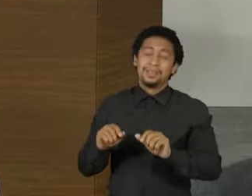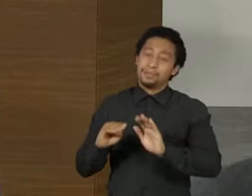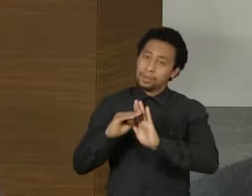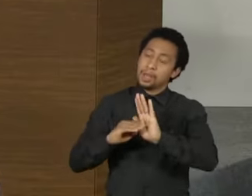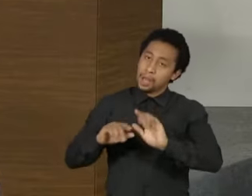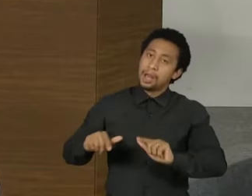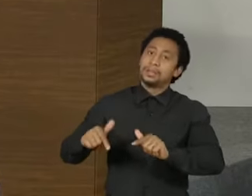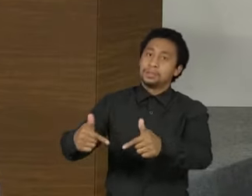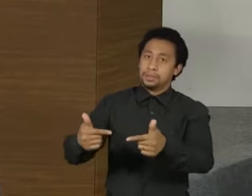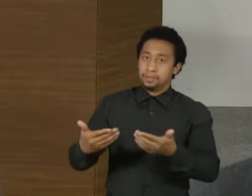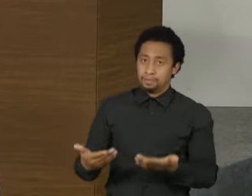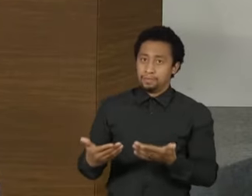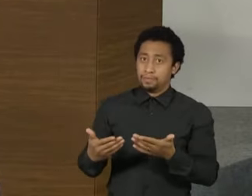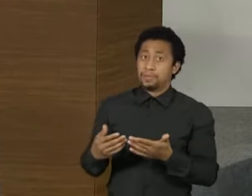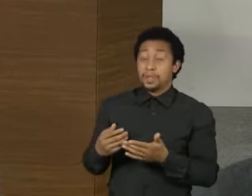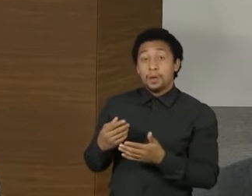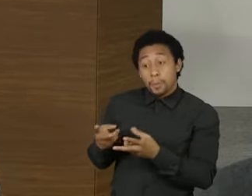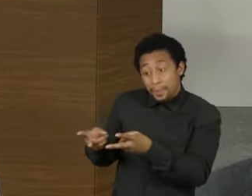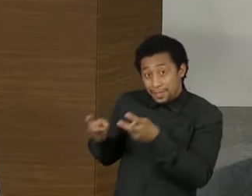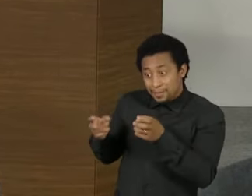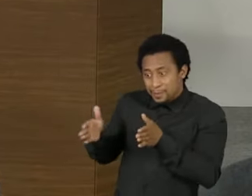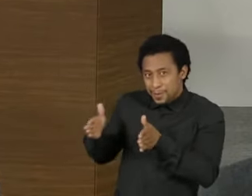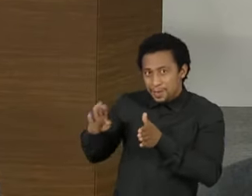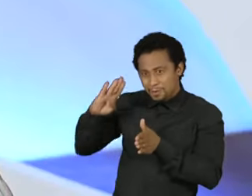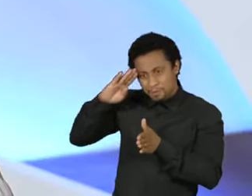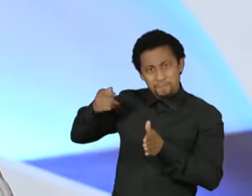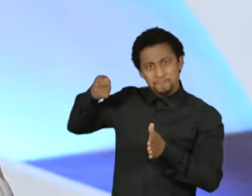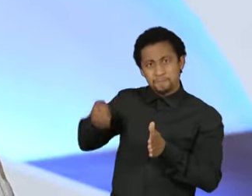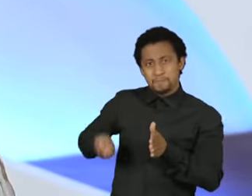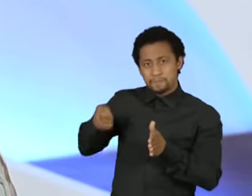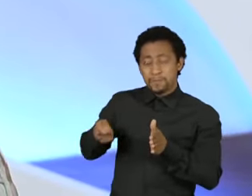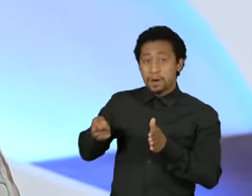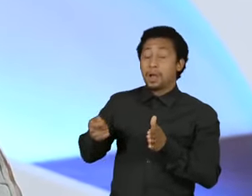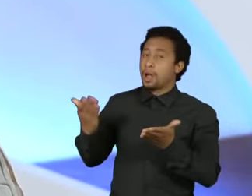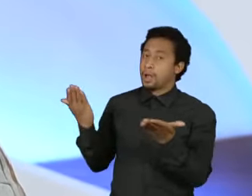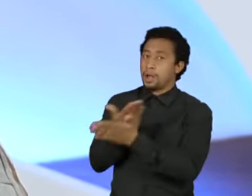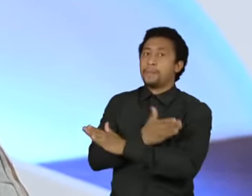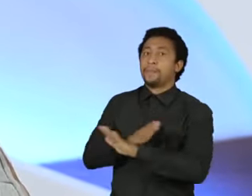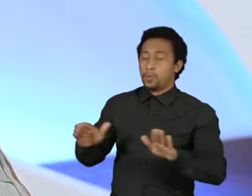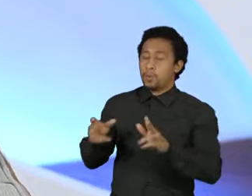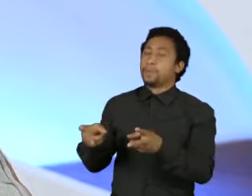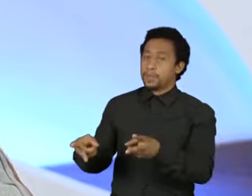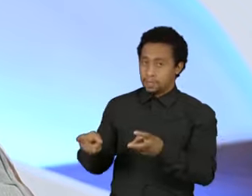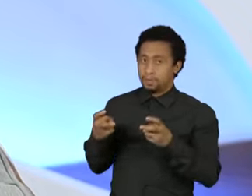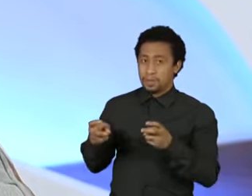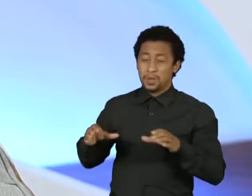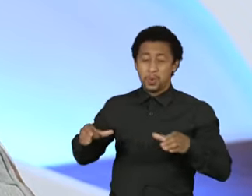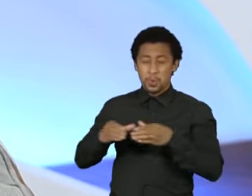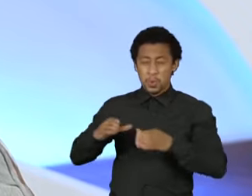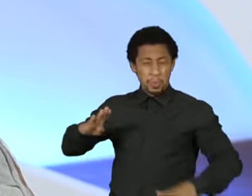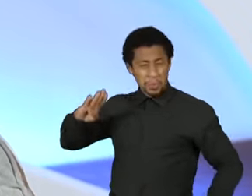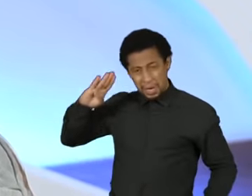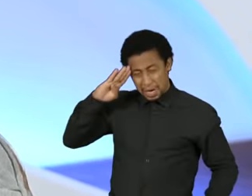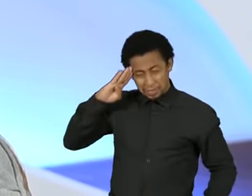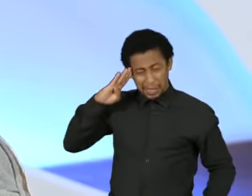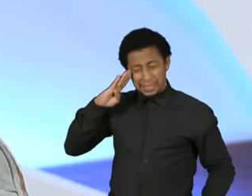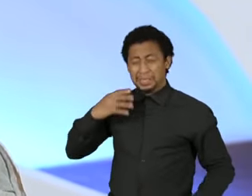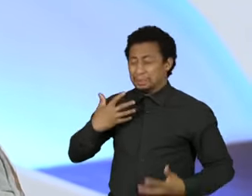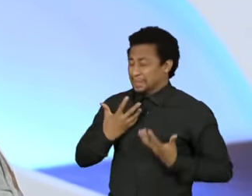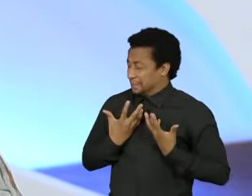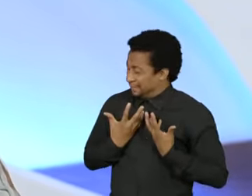de exceção, do regime autoritário e do regime militar. E eu vi o desgaste das Forças Armadas naquele momento final ali